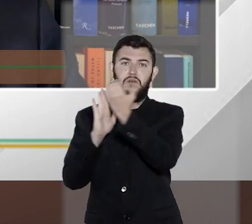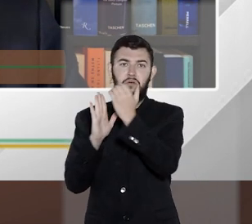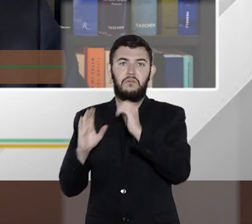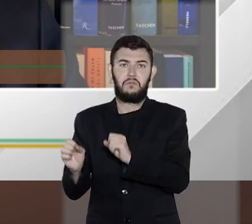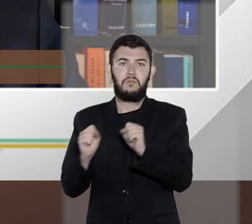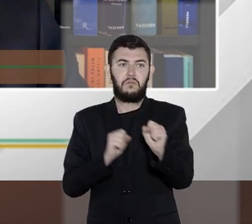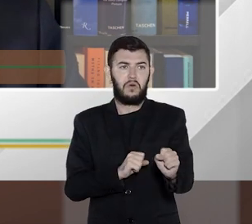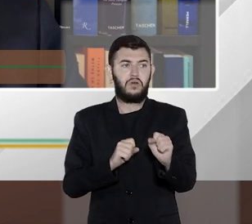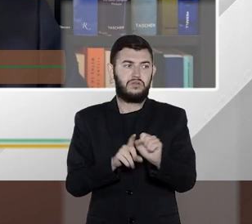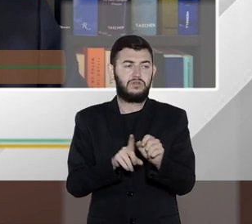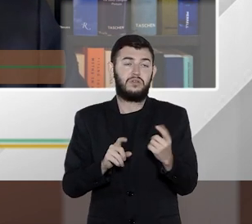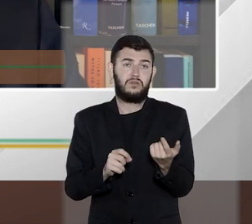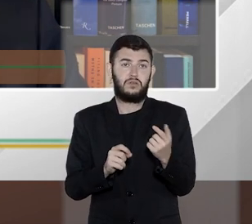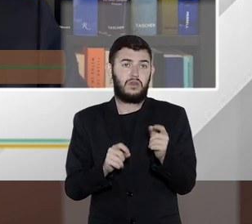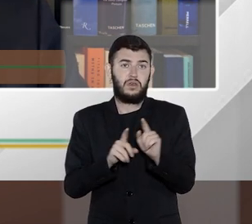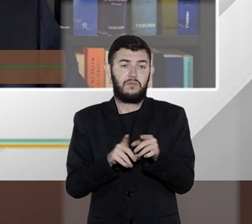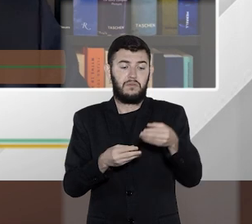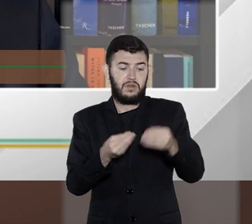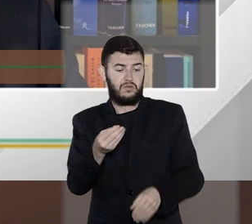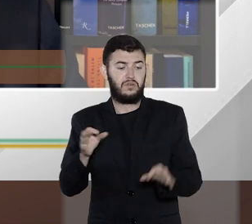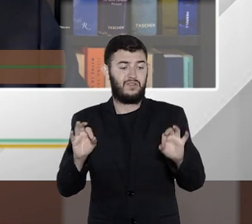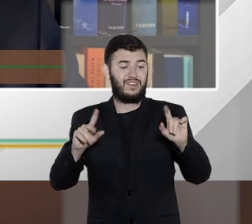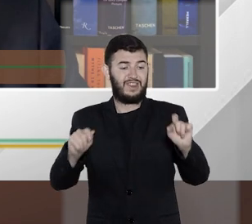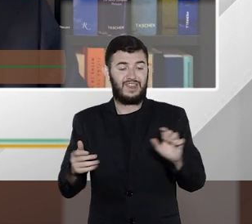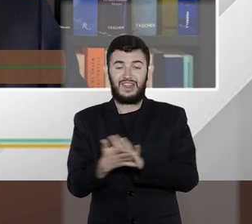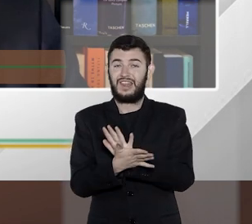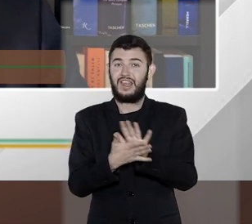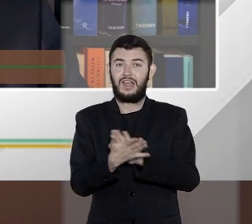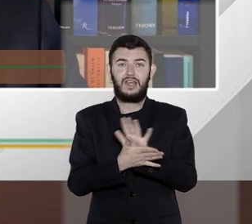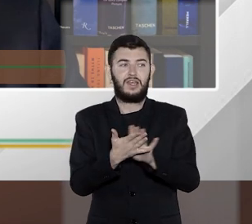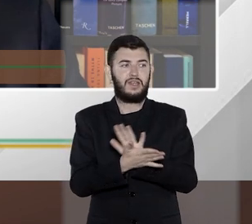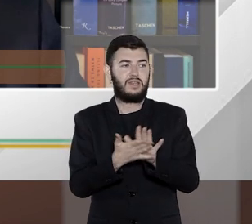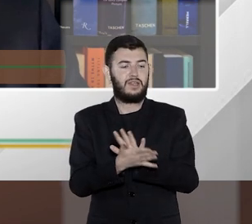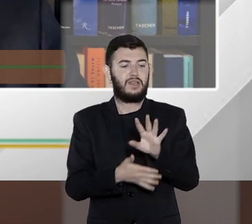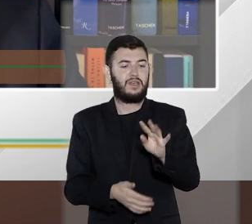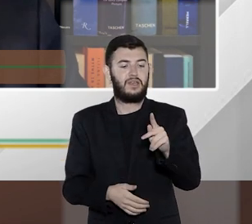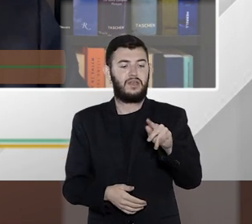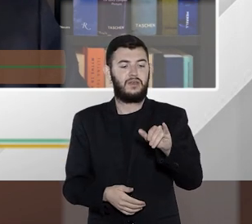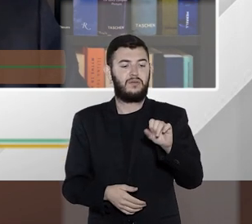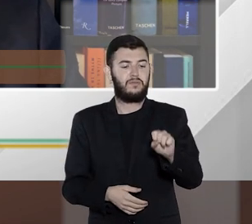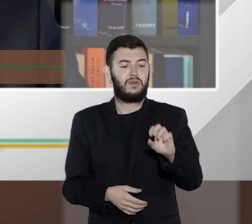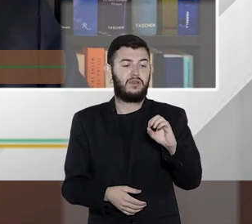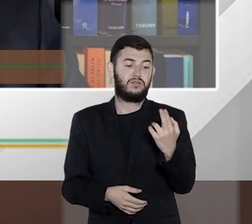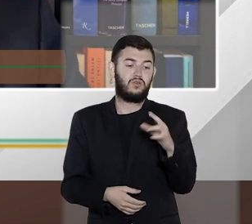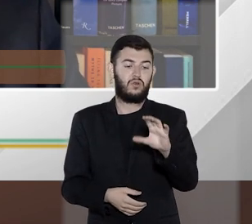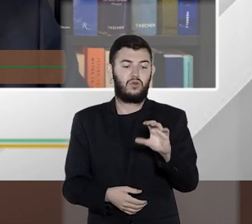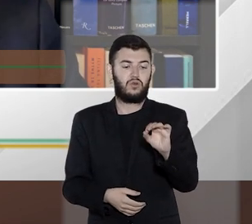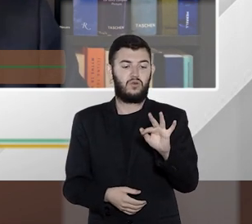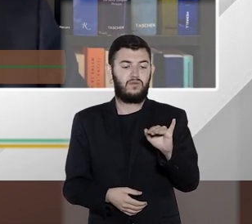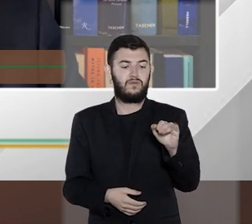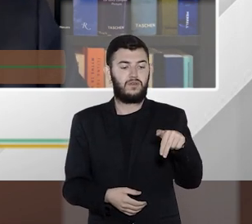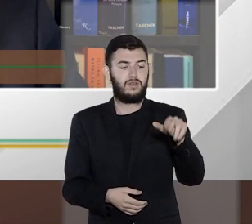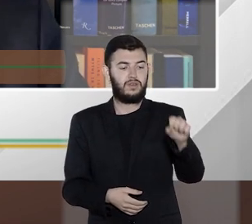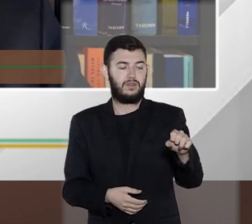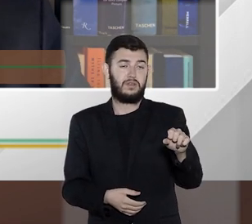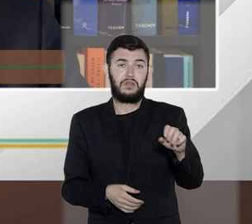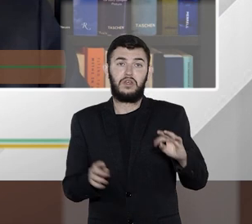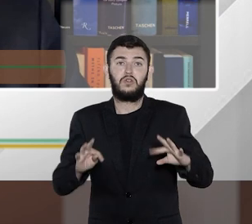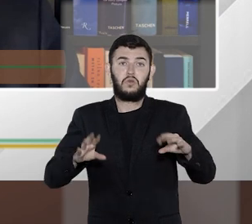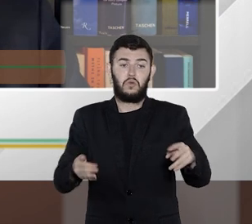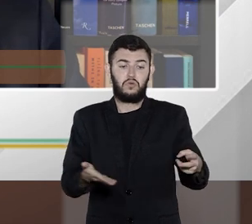COFINS. Da mesma forma, deveriam gerar acreditamento de todos os outros tributos. pena que o nosso ISS não,